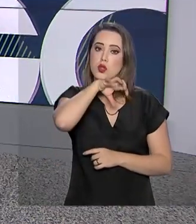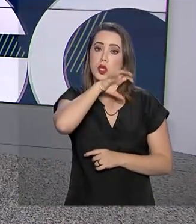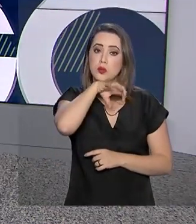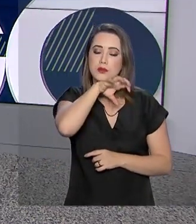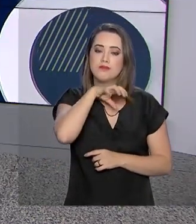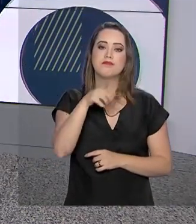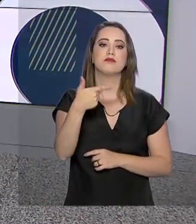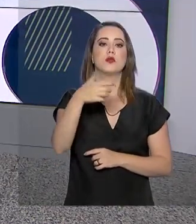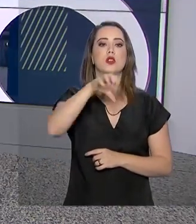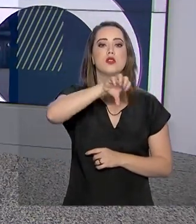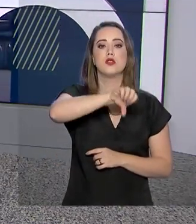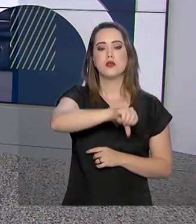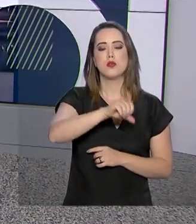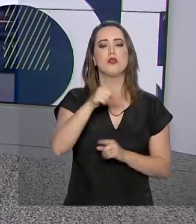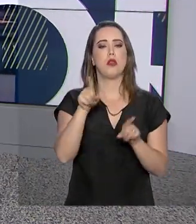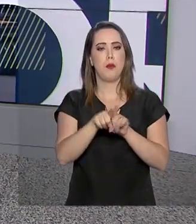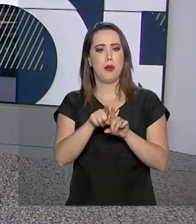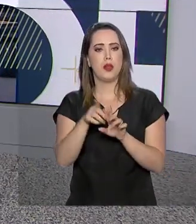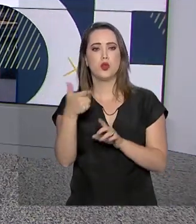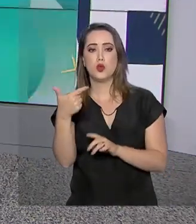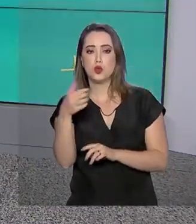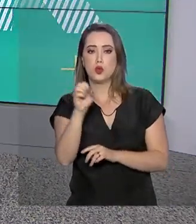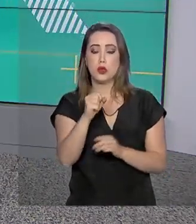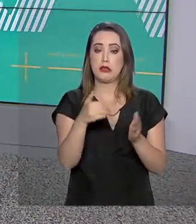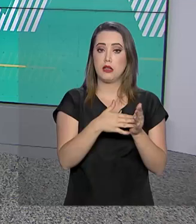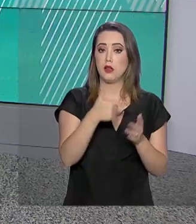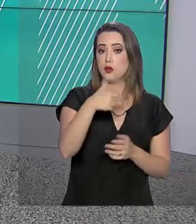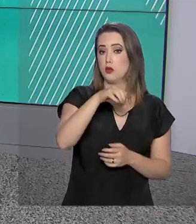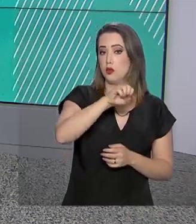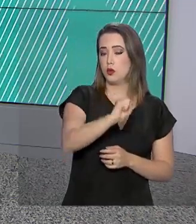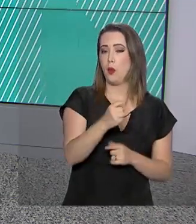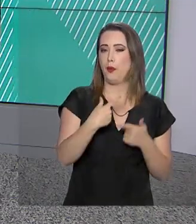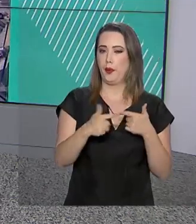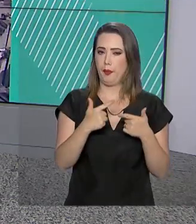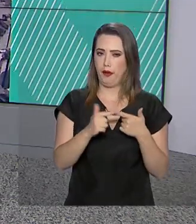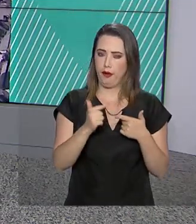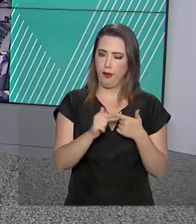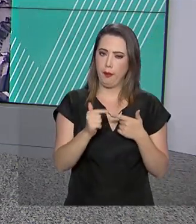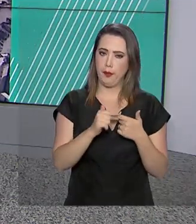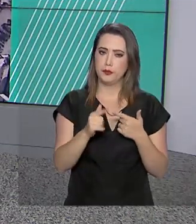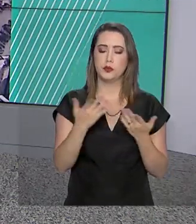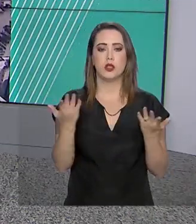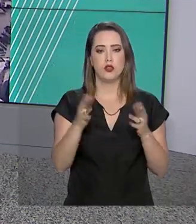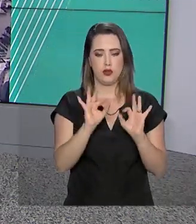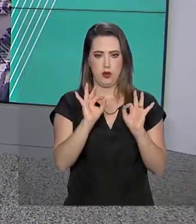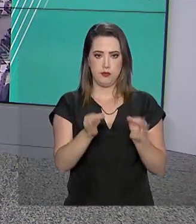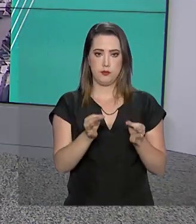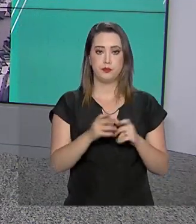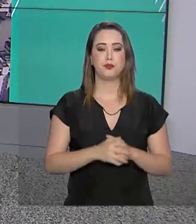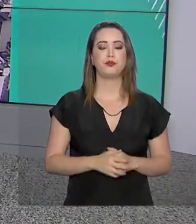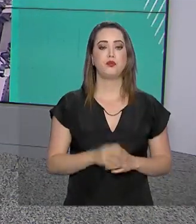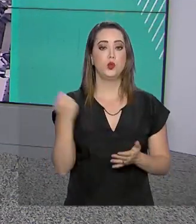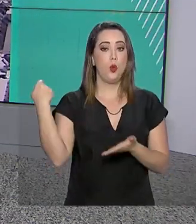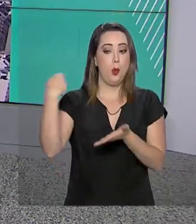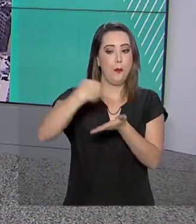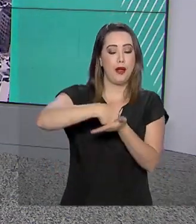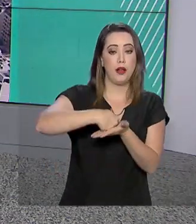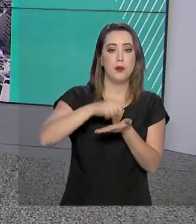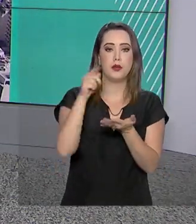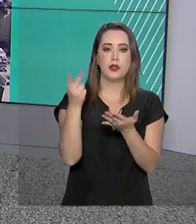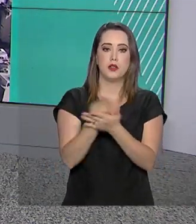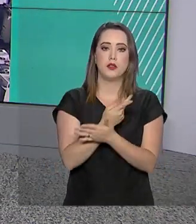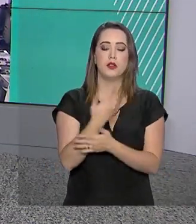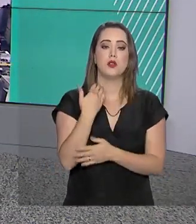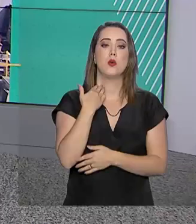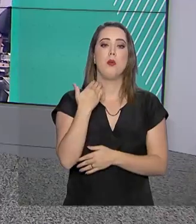estão no lote restituições de 2008 a 2018, que caíram na malha fina e foram regularizadas. O pagamento será feito na